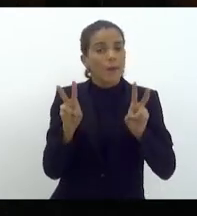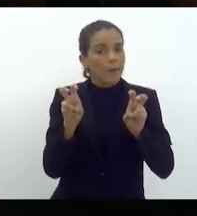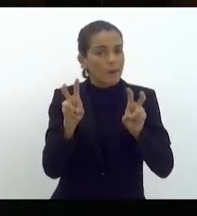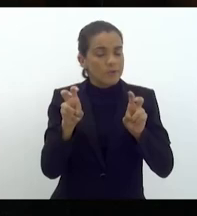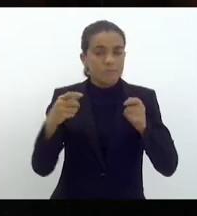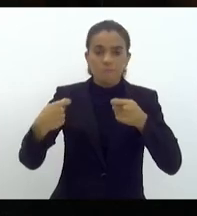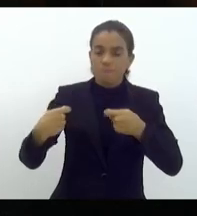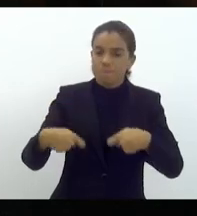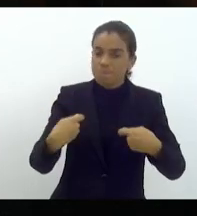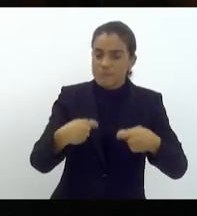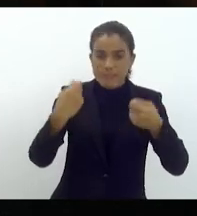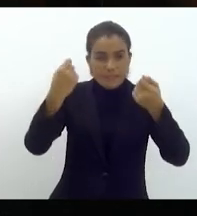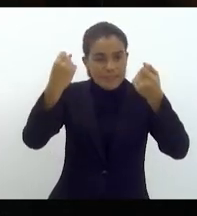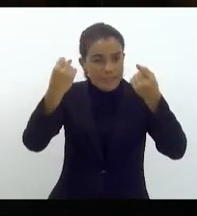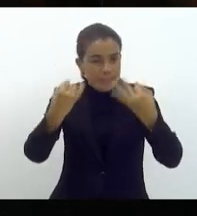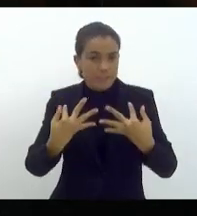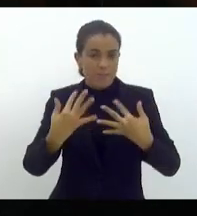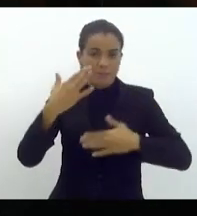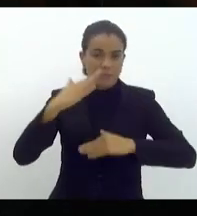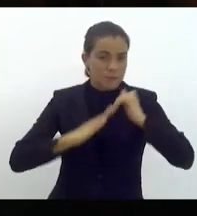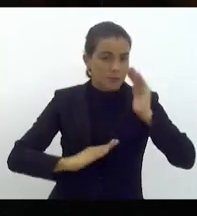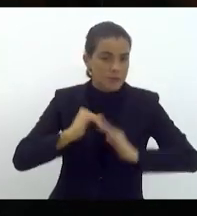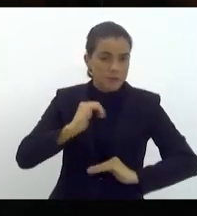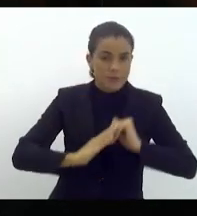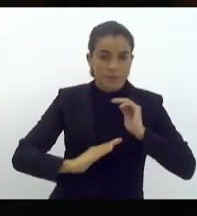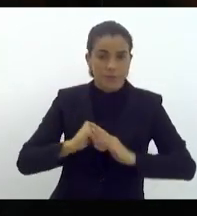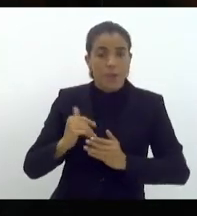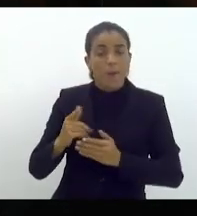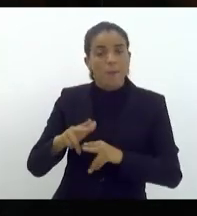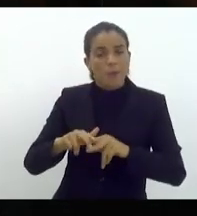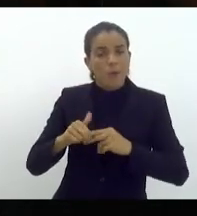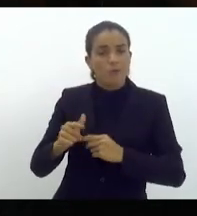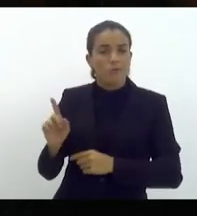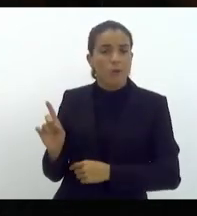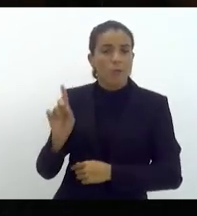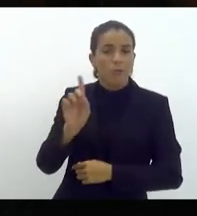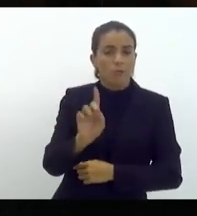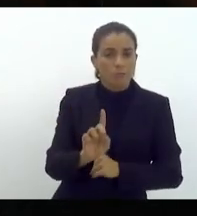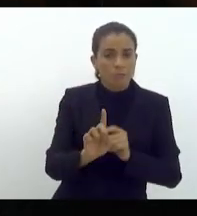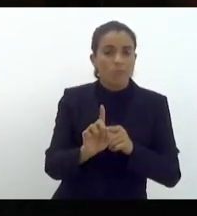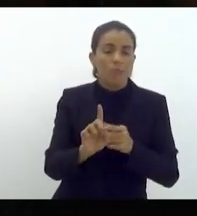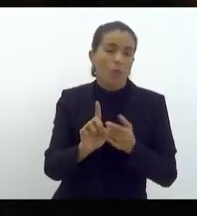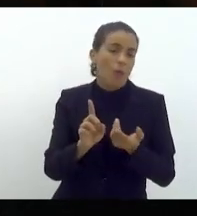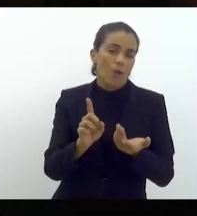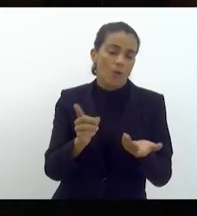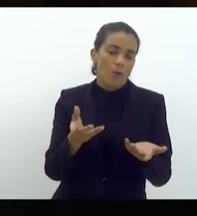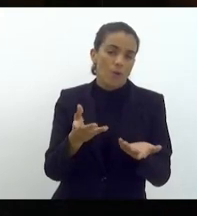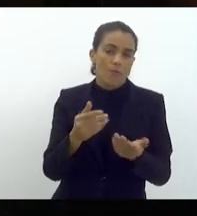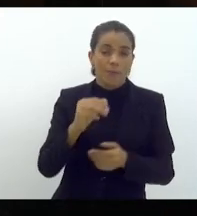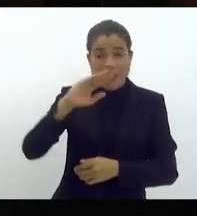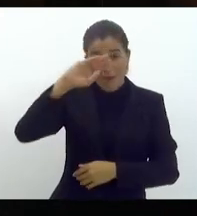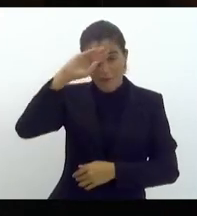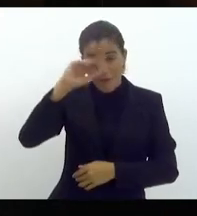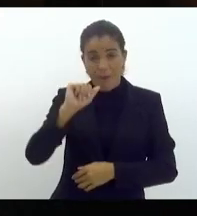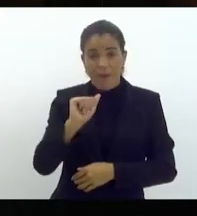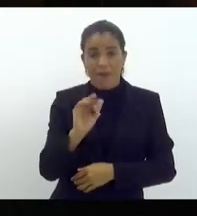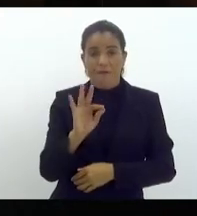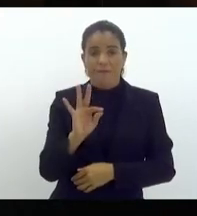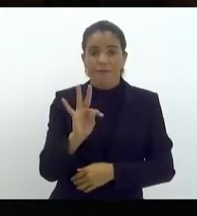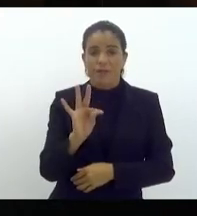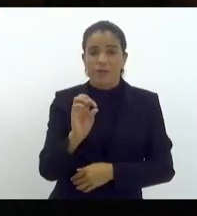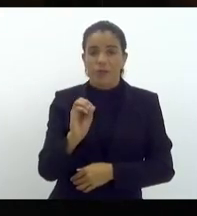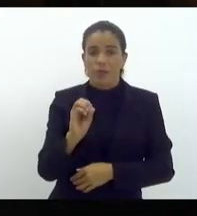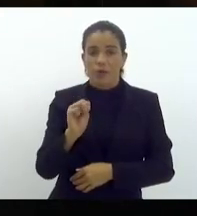requer explicações técnicas, e por isso eu trouxe aqui, para não me esquecer de nenhum detalhe. A febre afitosa é uma doença atualmente,